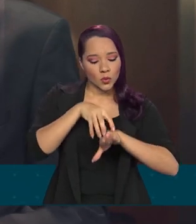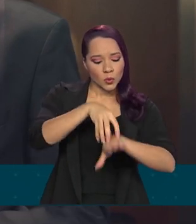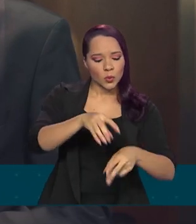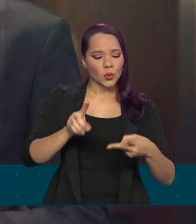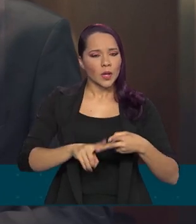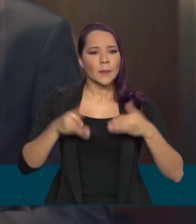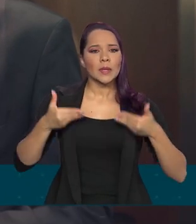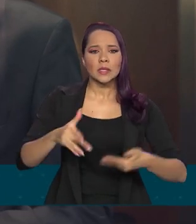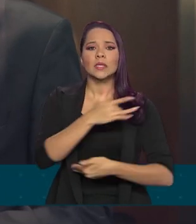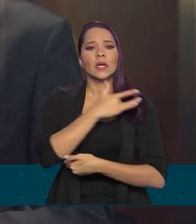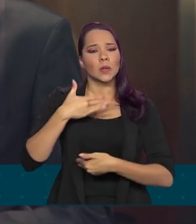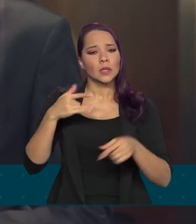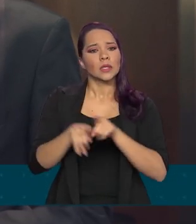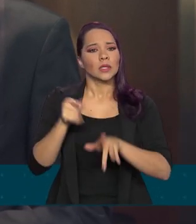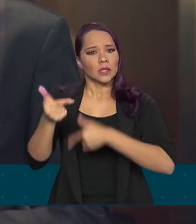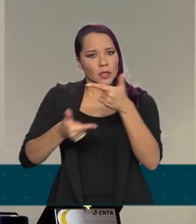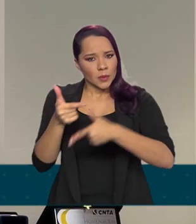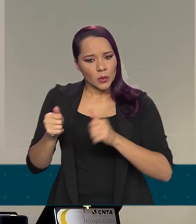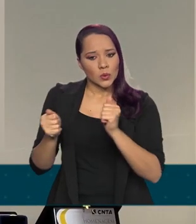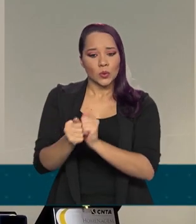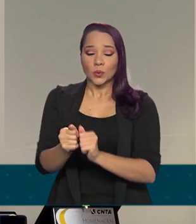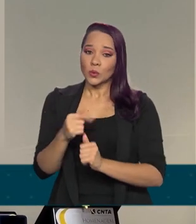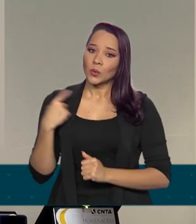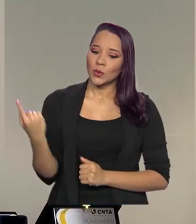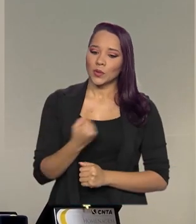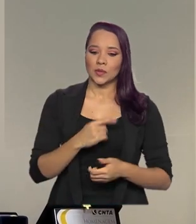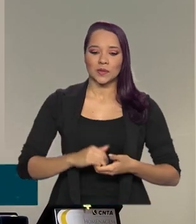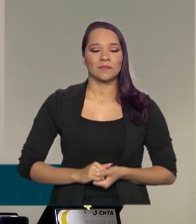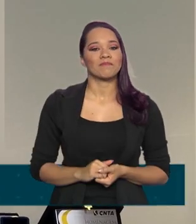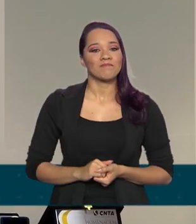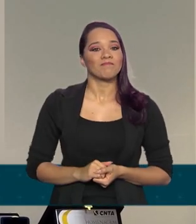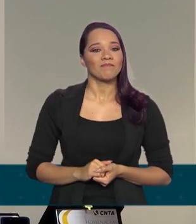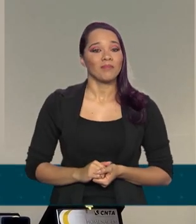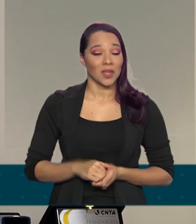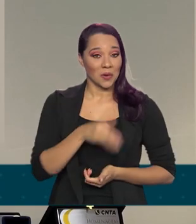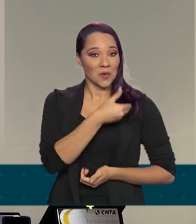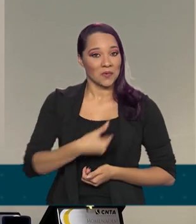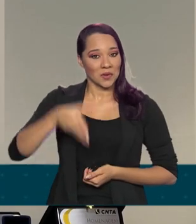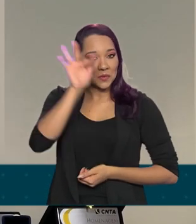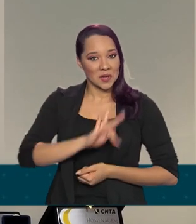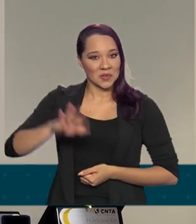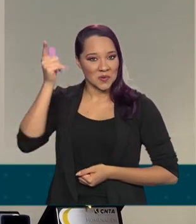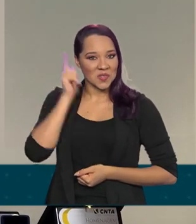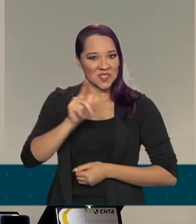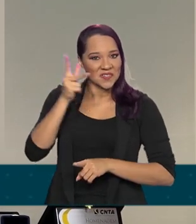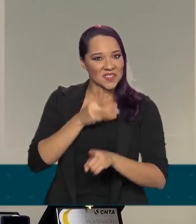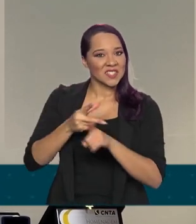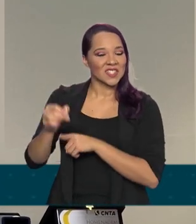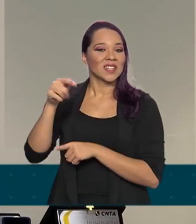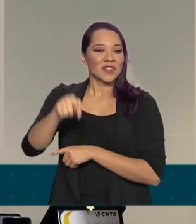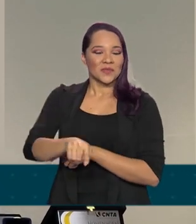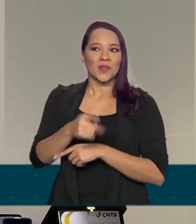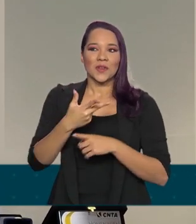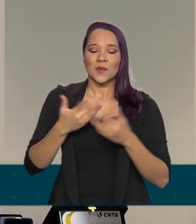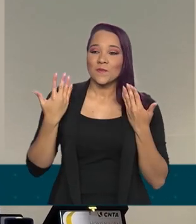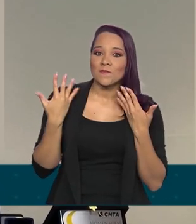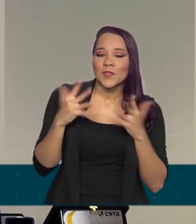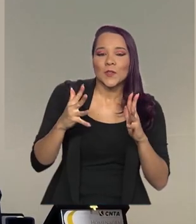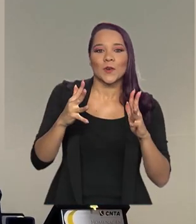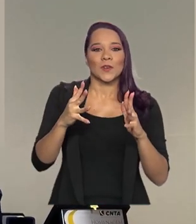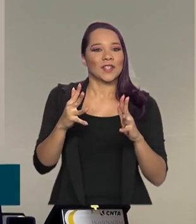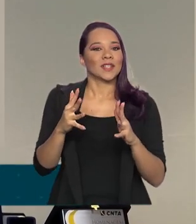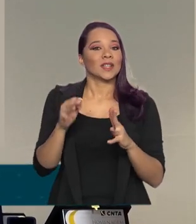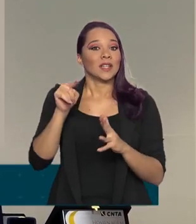da Saúde também atuando diretamente conosco. Essa missão foi cumprida pelo governo do Brasil, foi uma vitória silenciosa que fez com que não